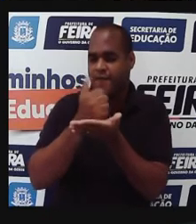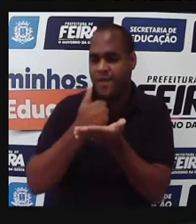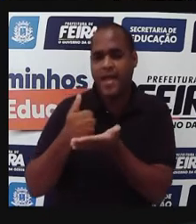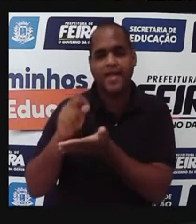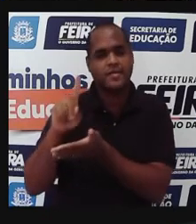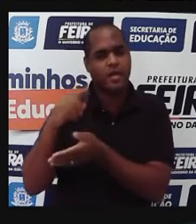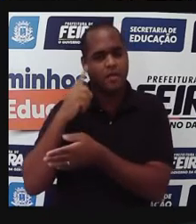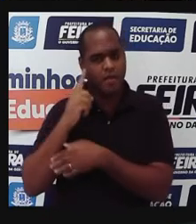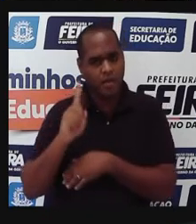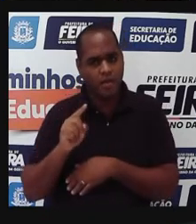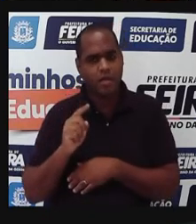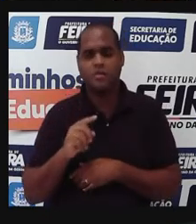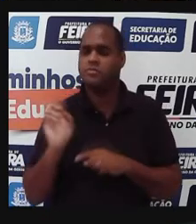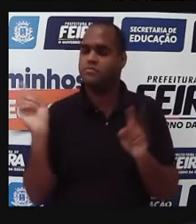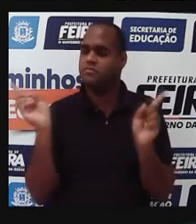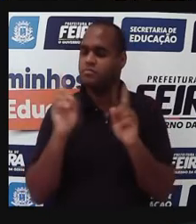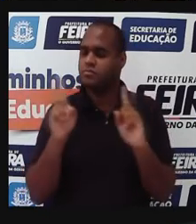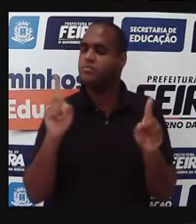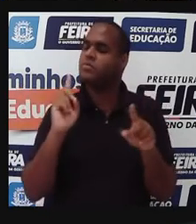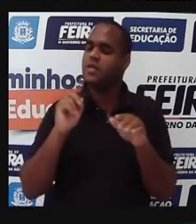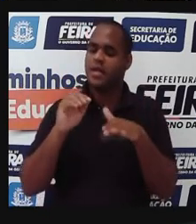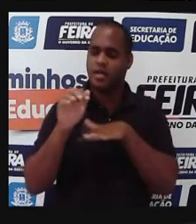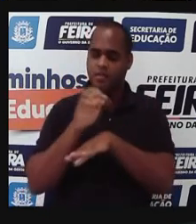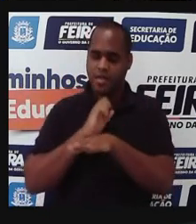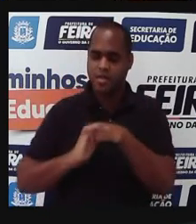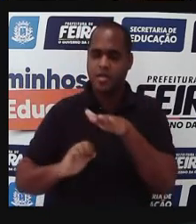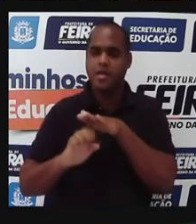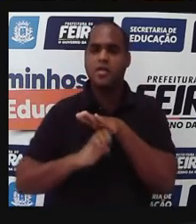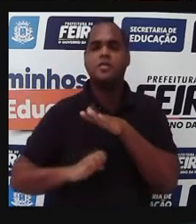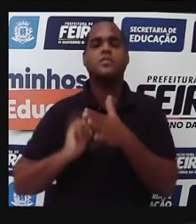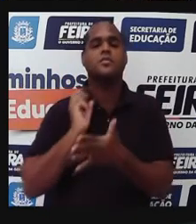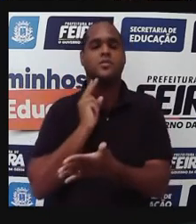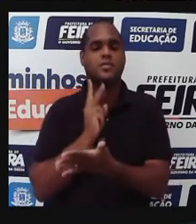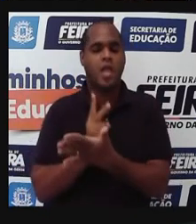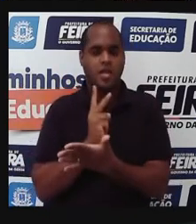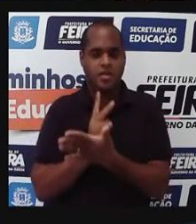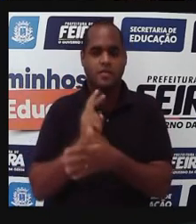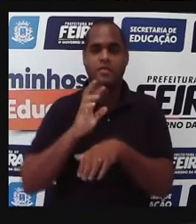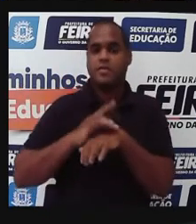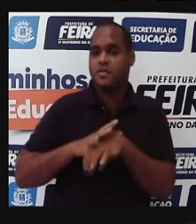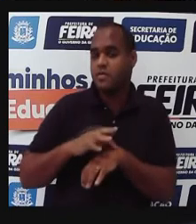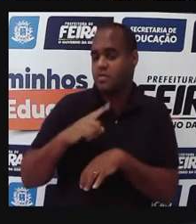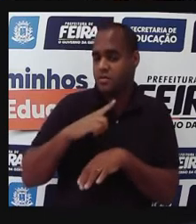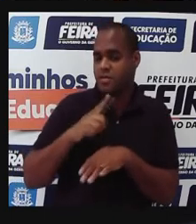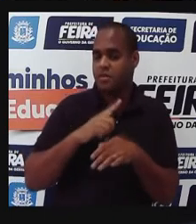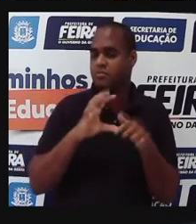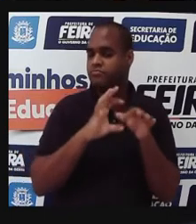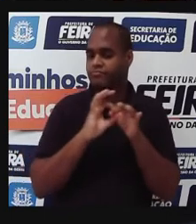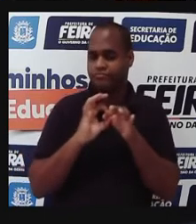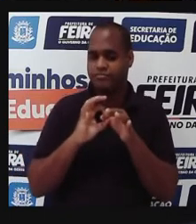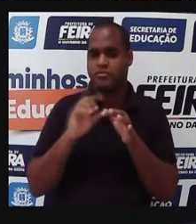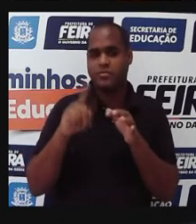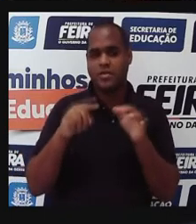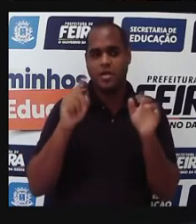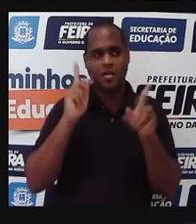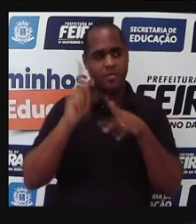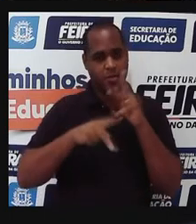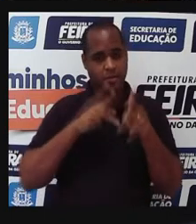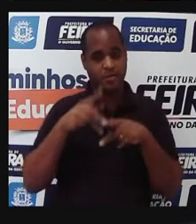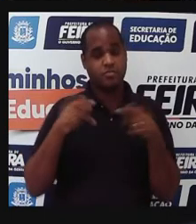pesquisa aqui? Não. Essas doenças continuam e essas doenças assolam muito a nossa população. E aí,